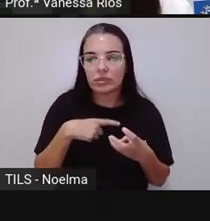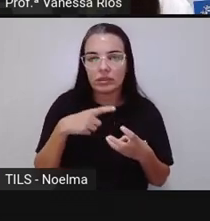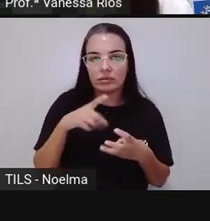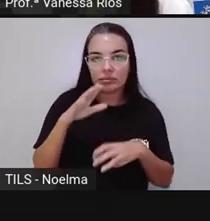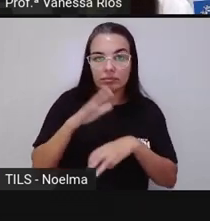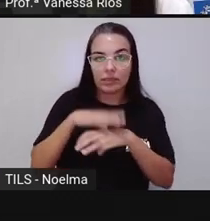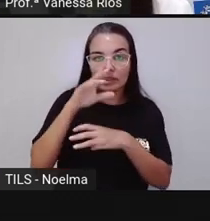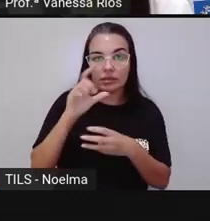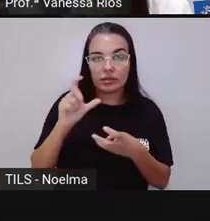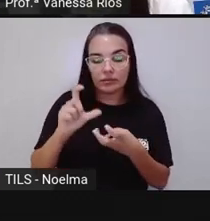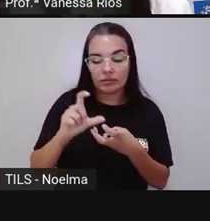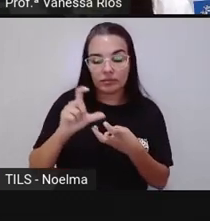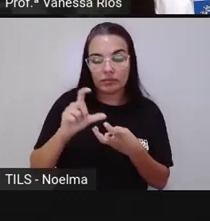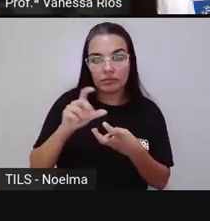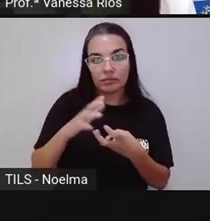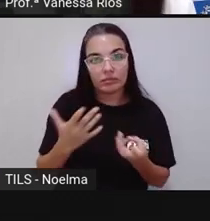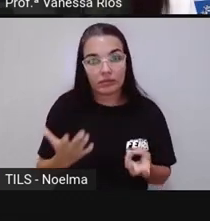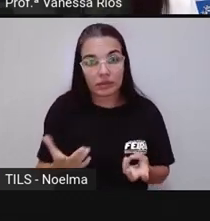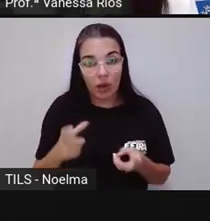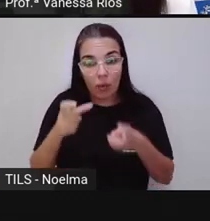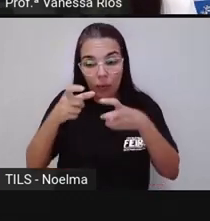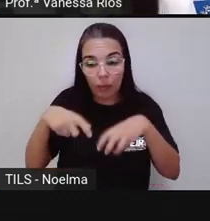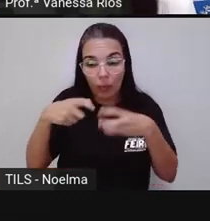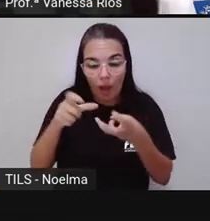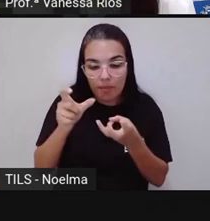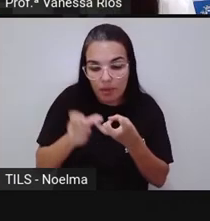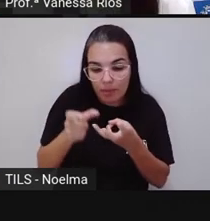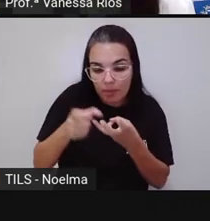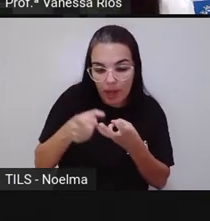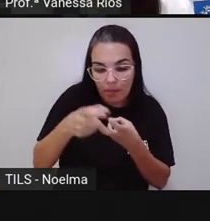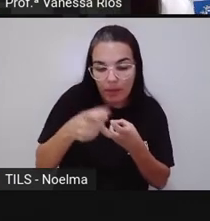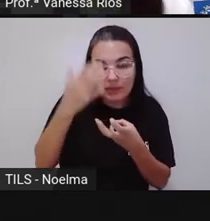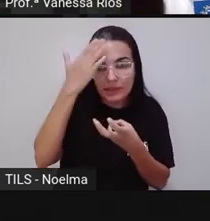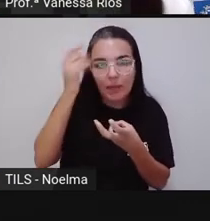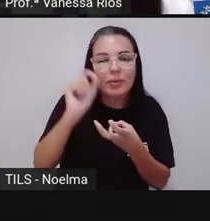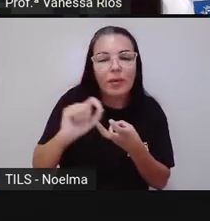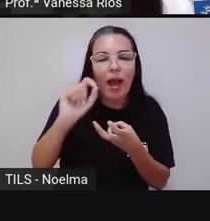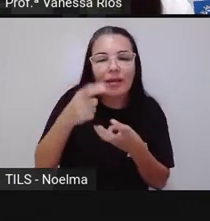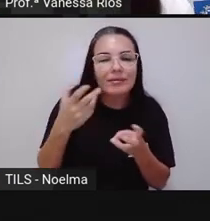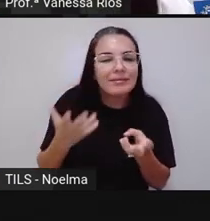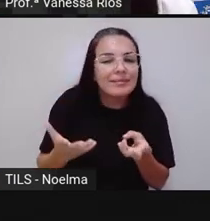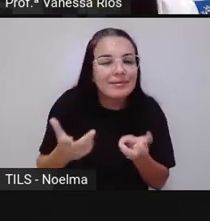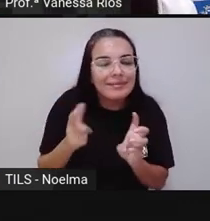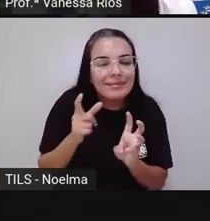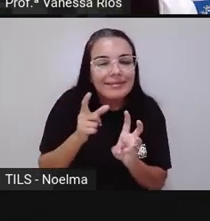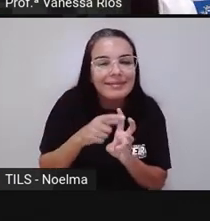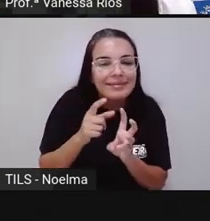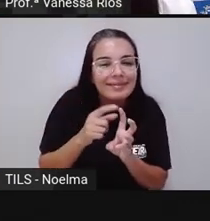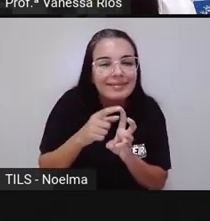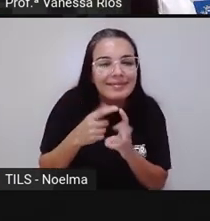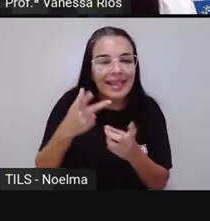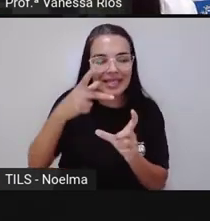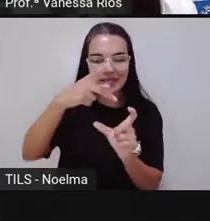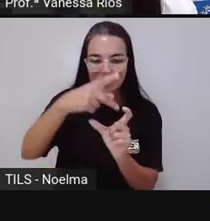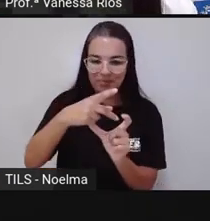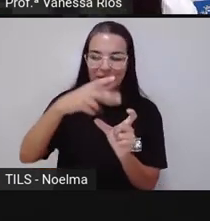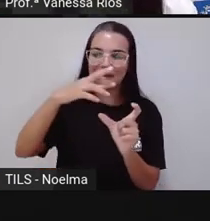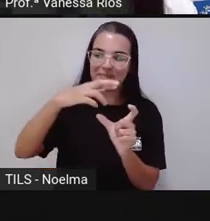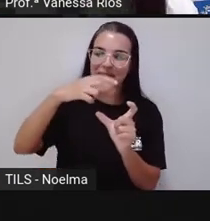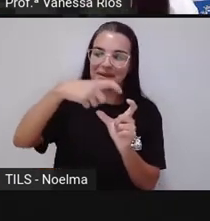sílaba tônica. E diante da sua localização, a gente já descobre que é uma palavra